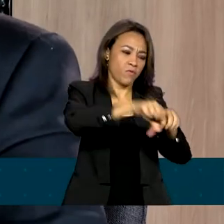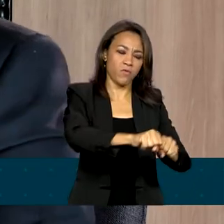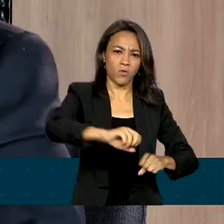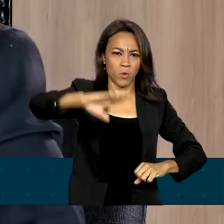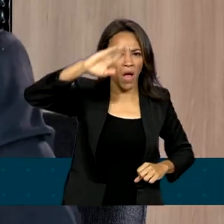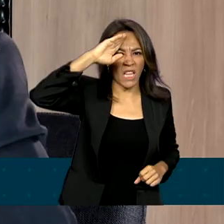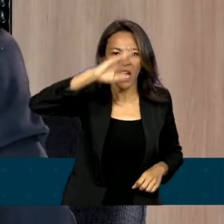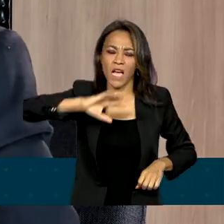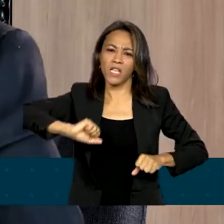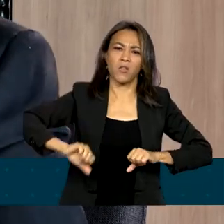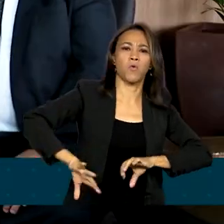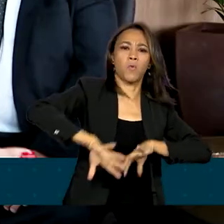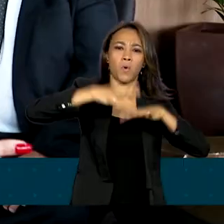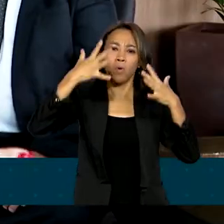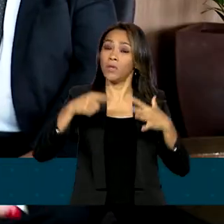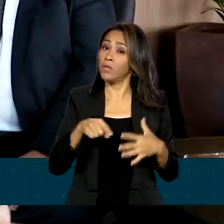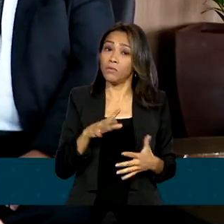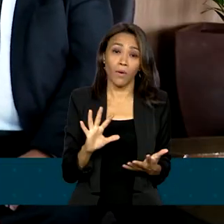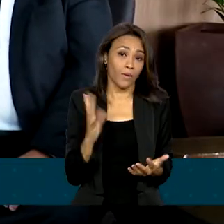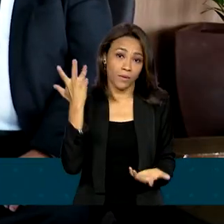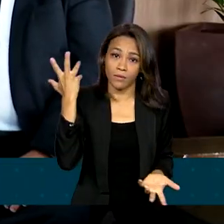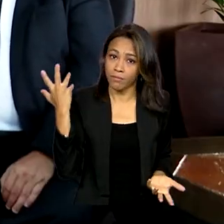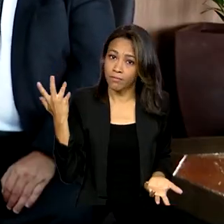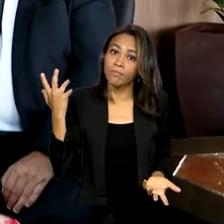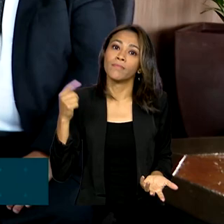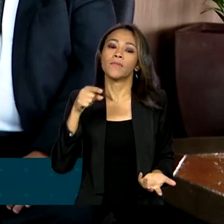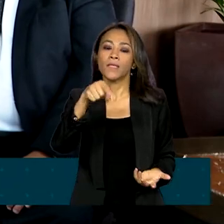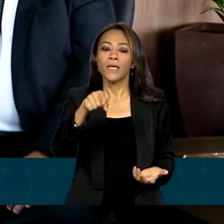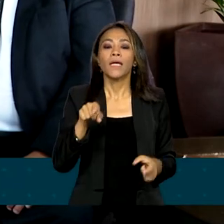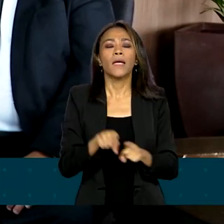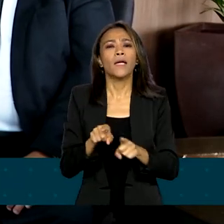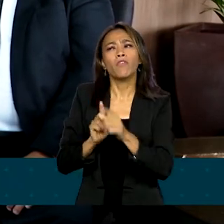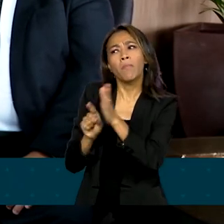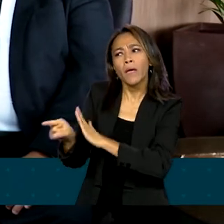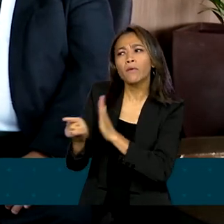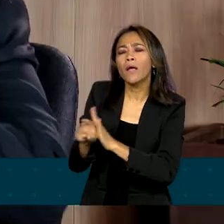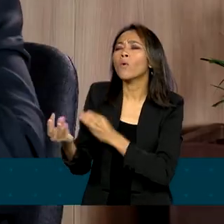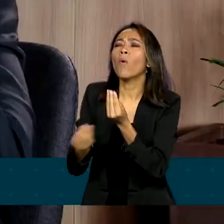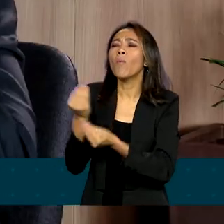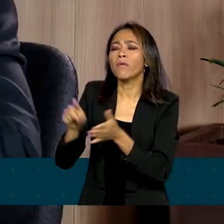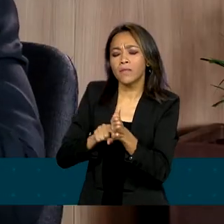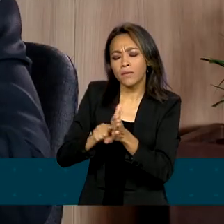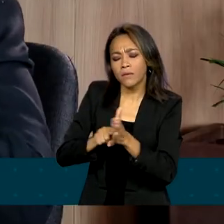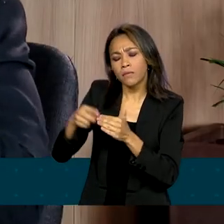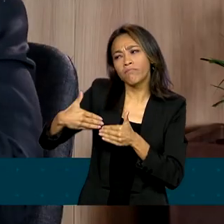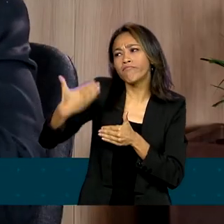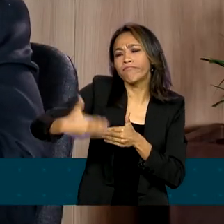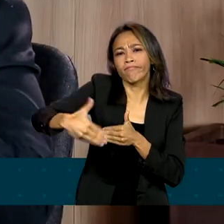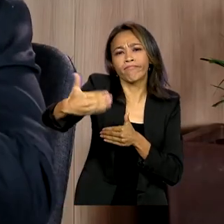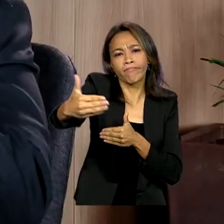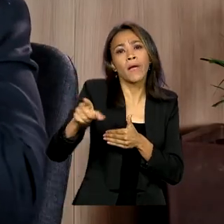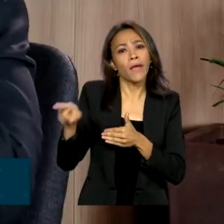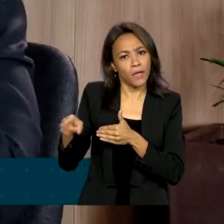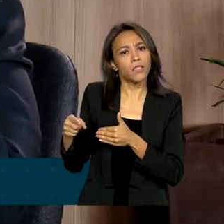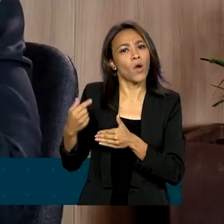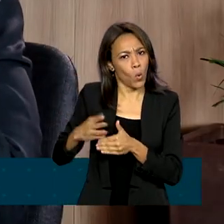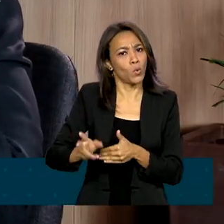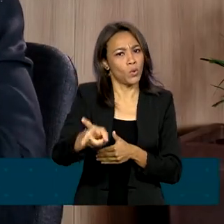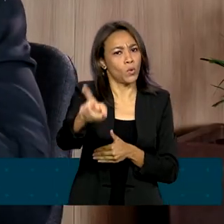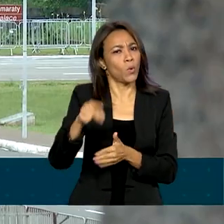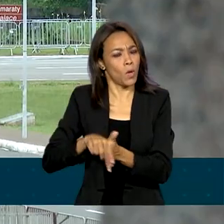e isso não aconteceu também. Questionado sobre os próximos passos da investigação, o ministro disse que elas estão avançando